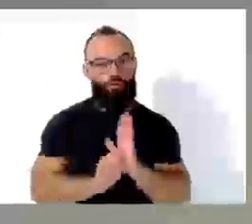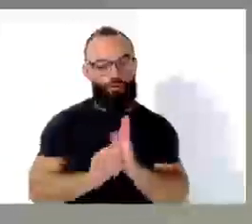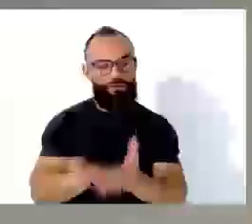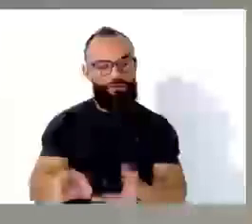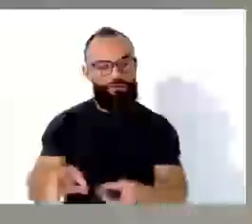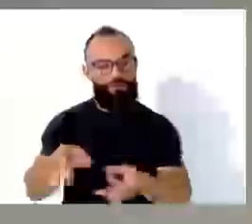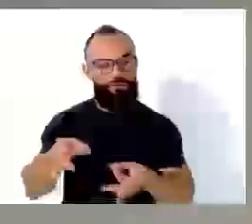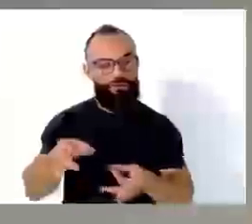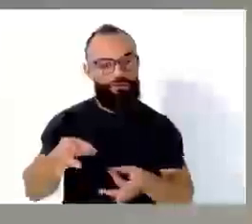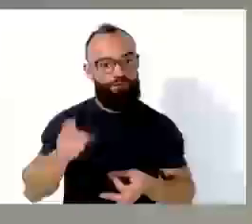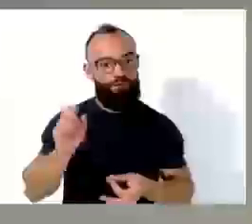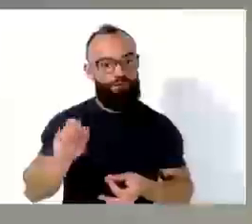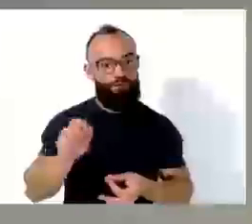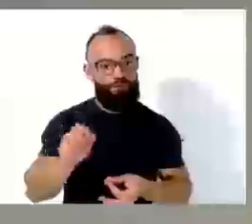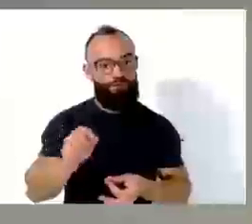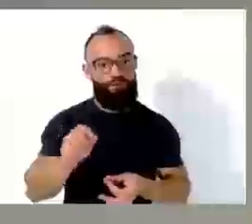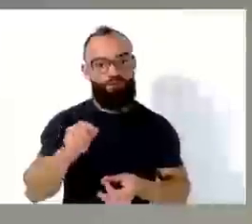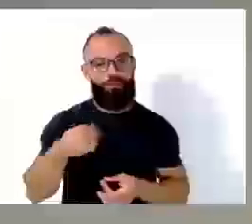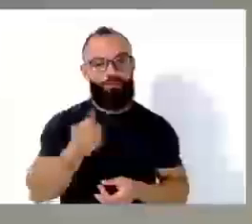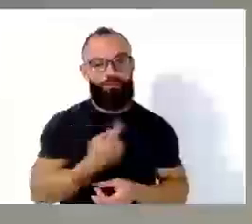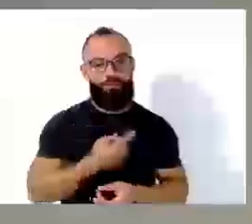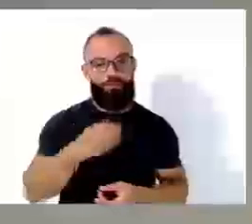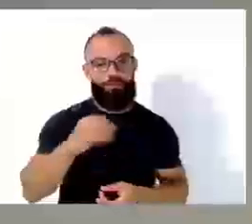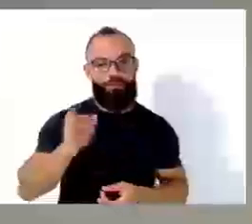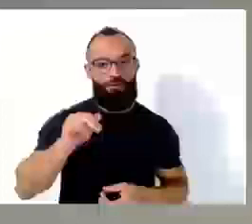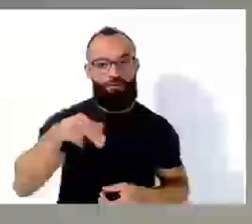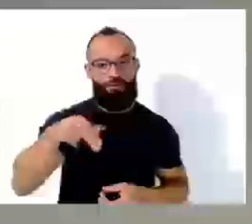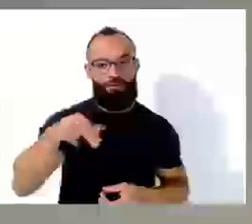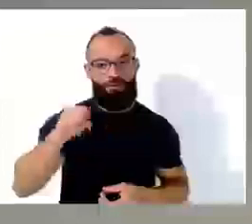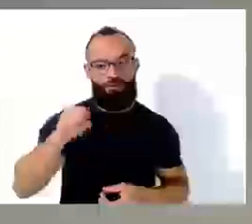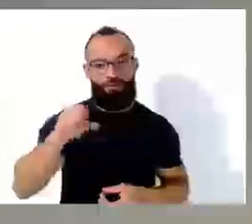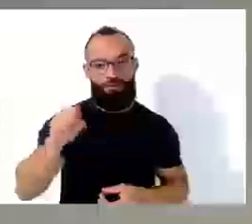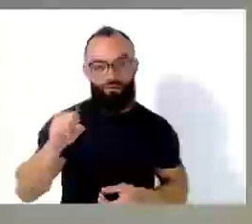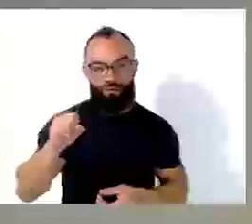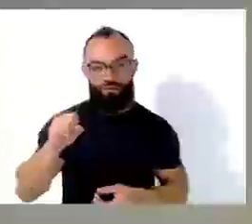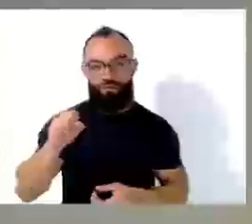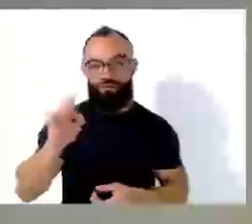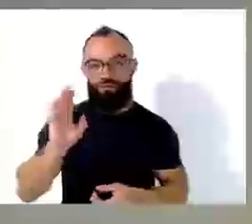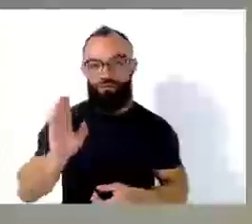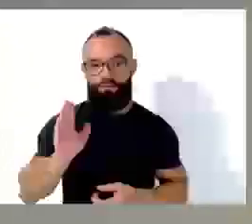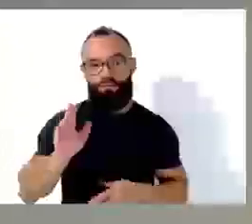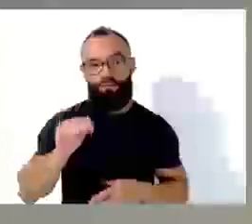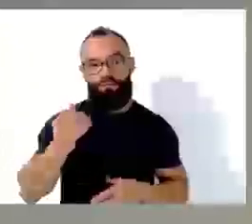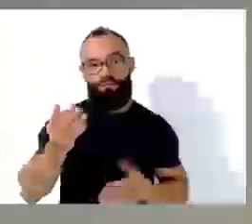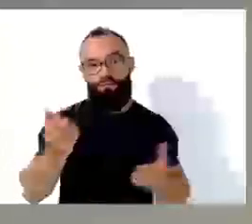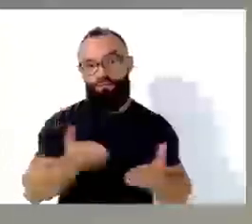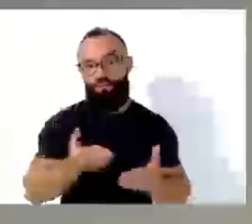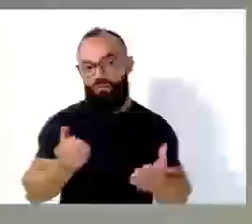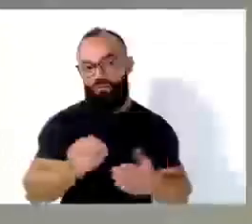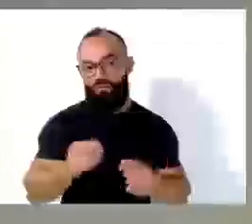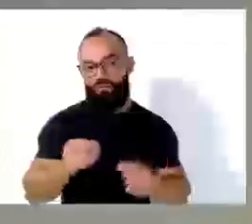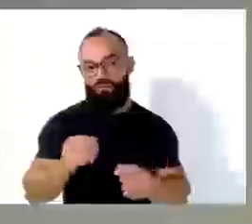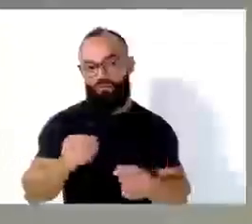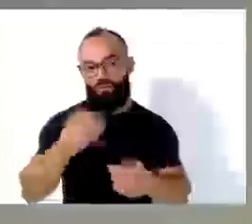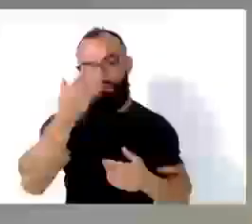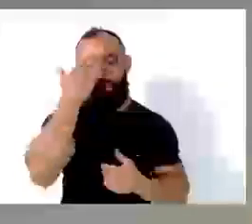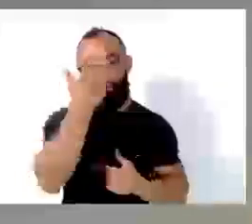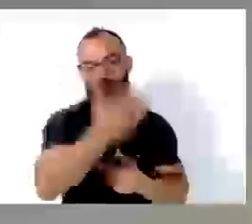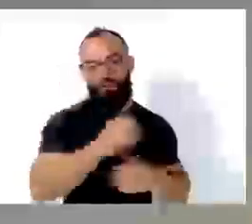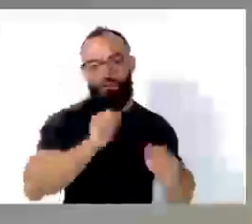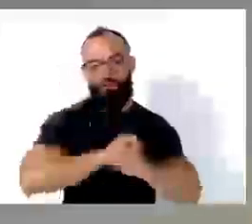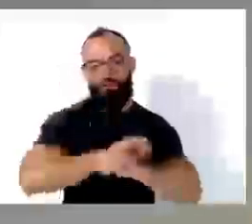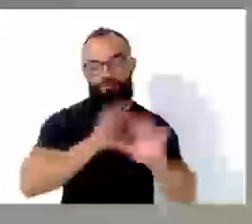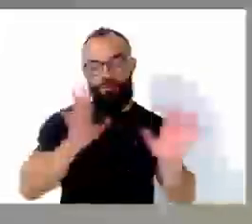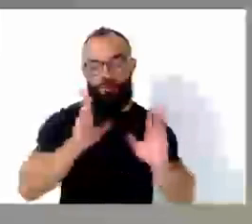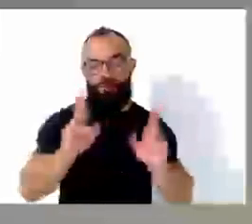o nosso INSS está atendendo os nossos munícipes aqui hoje. Então, é um descaso total também, doutor. Obrigado por esclarecer isso para nós, porque